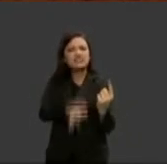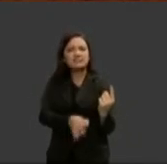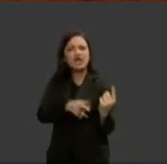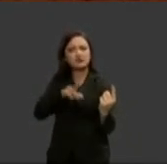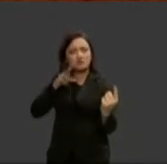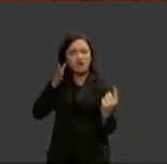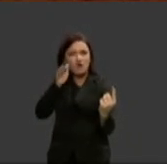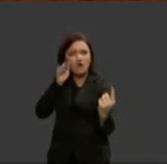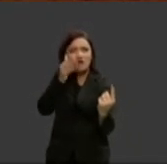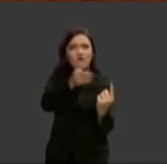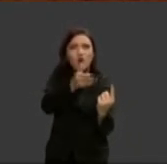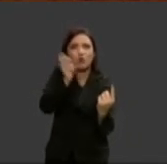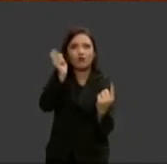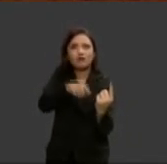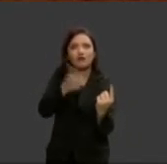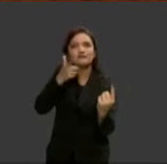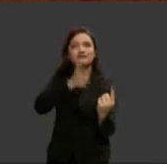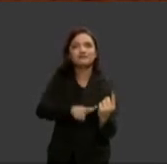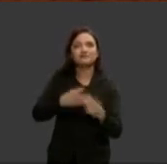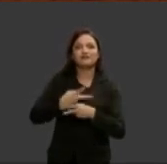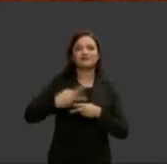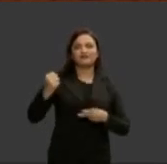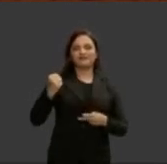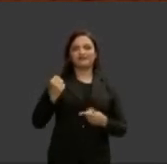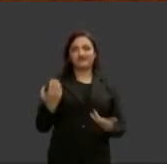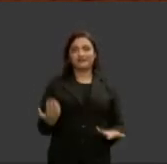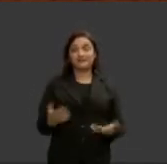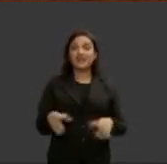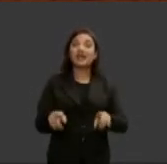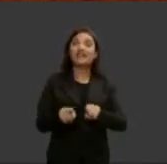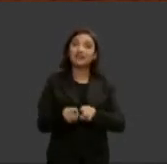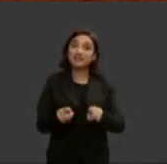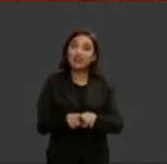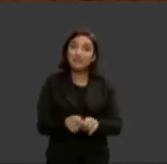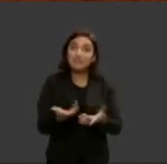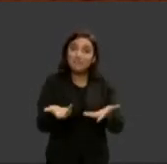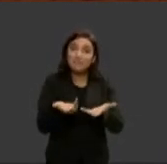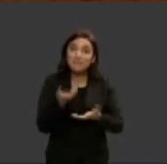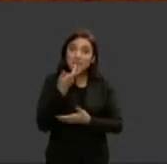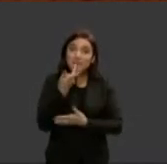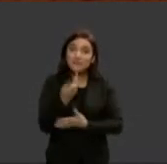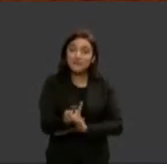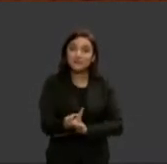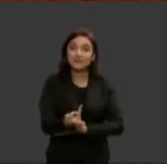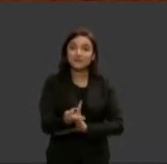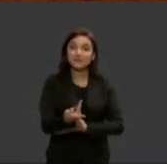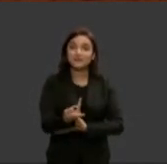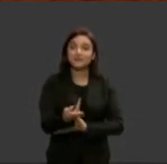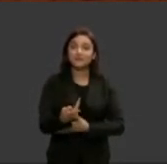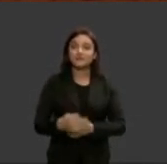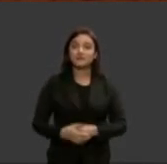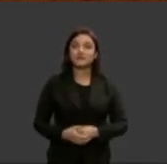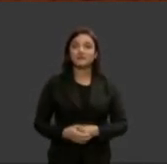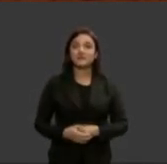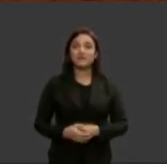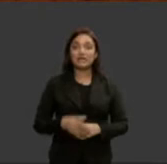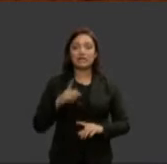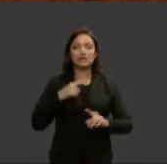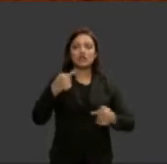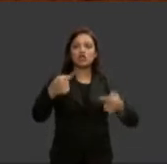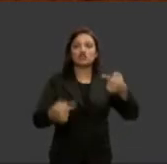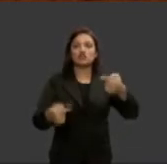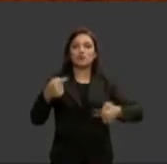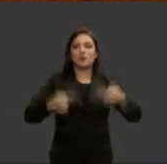sempre vale a pena e mais do que isso faço questão de ressaltar a importância de discutir as